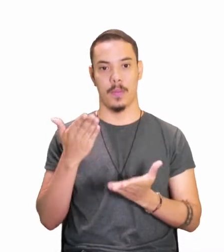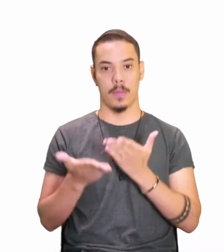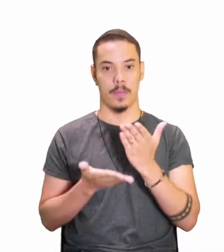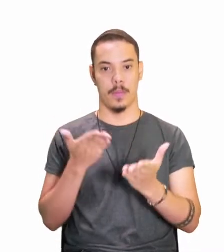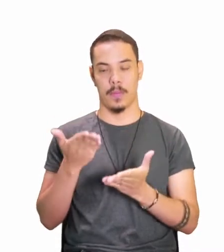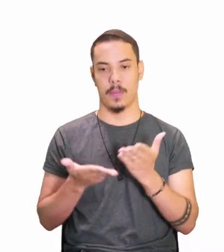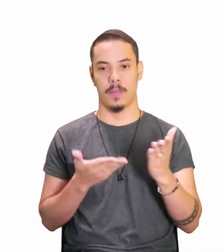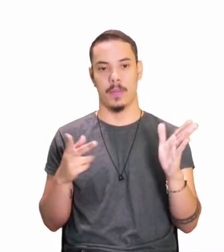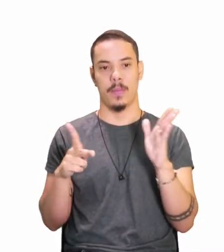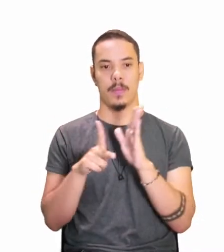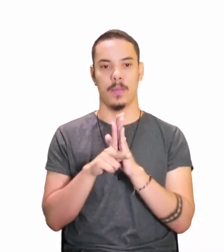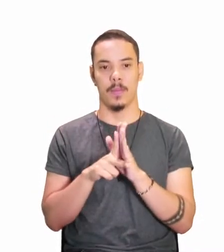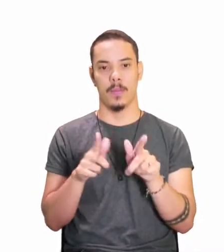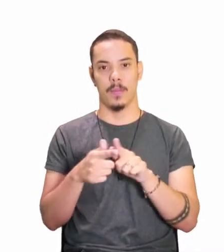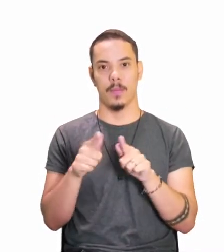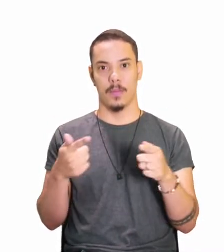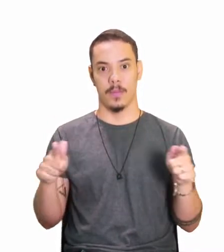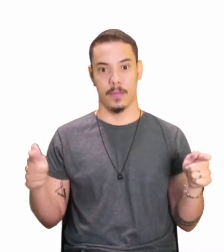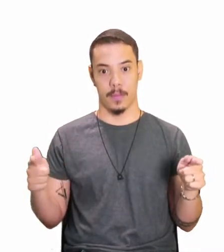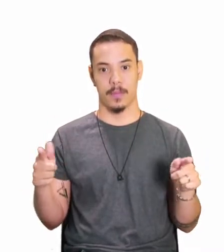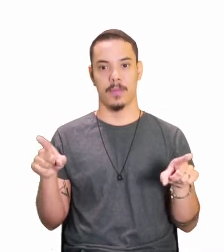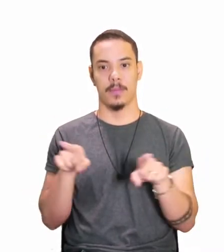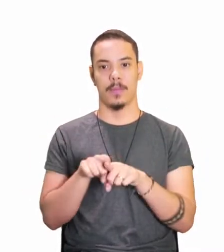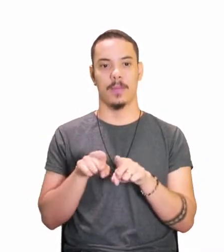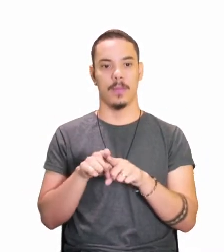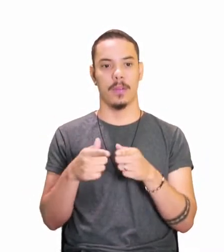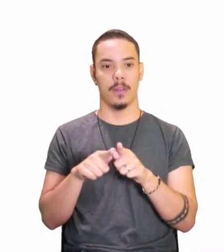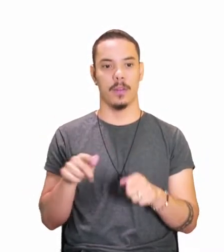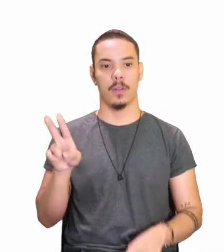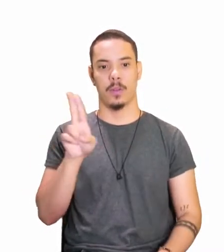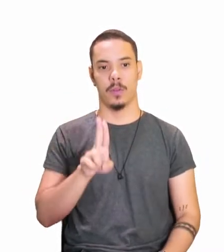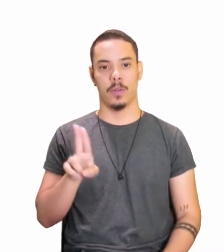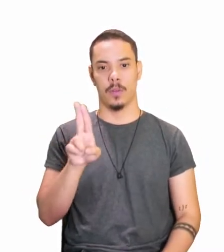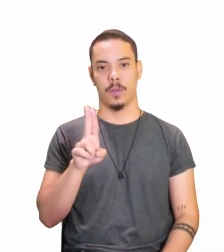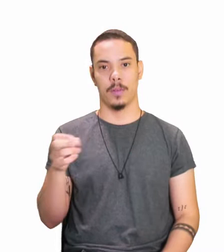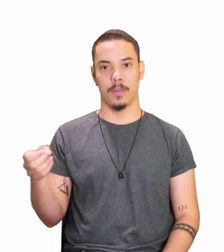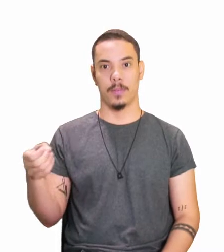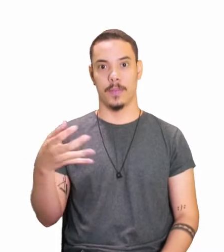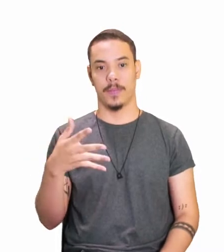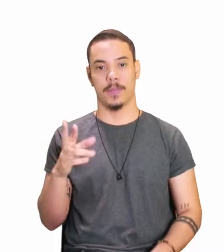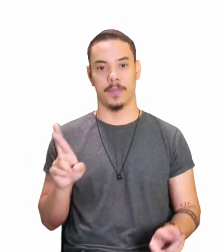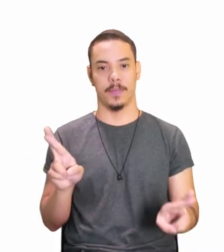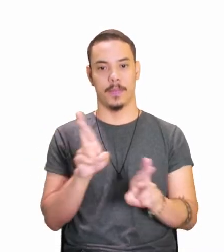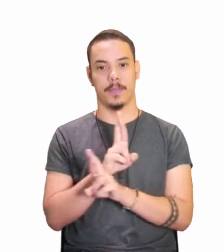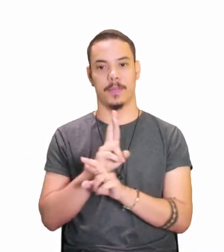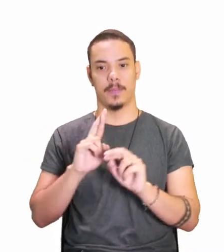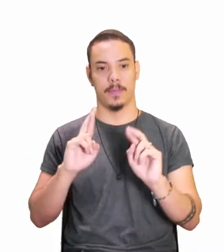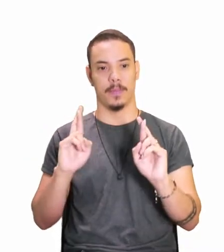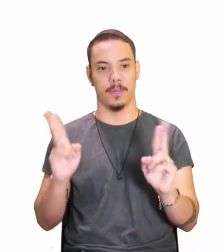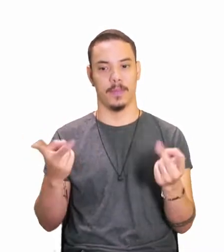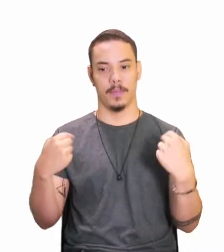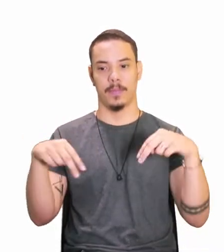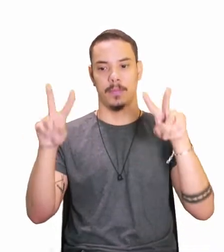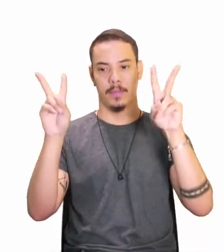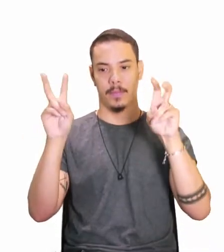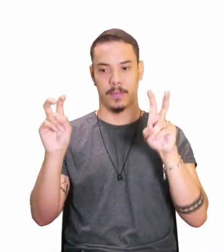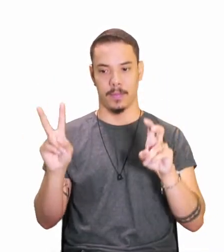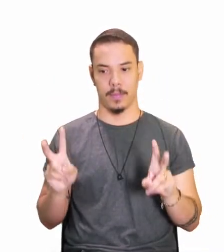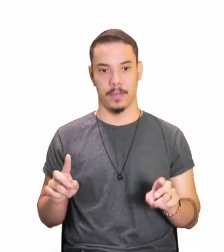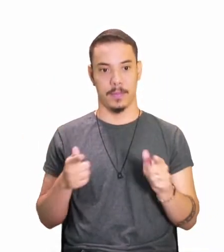pela gramática tradicional e pelas gramáticas de uso contemporâneas em relação a diferentes topos